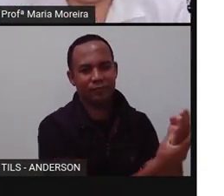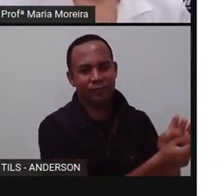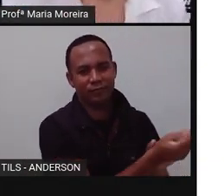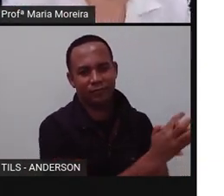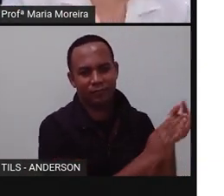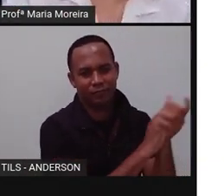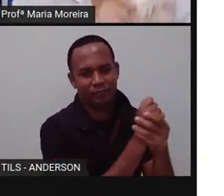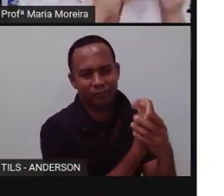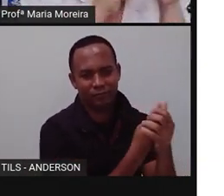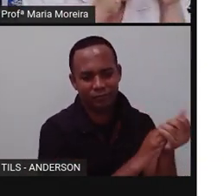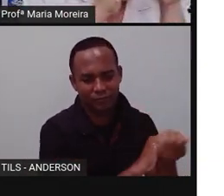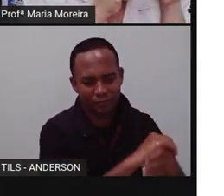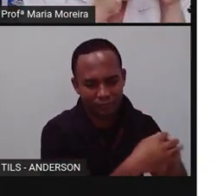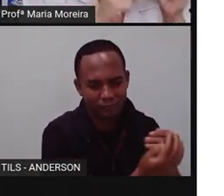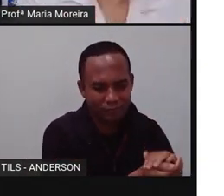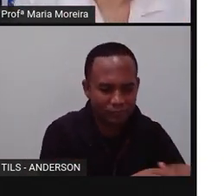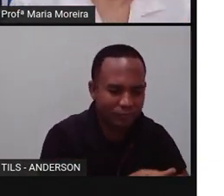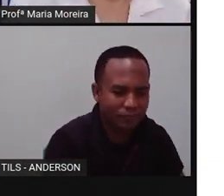Usem máscara.